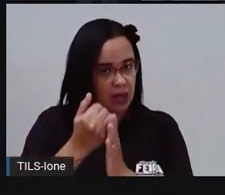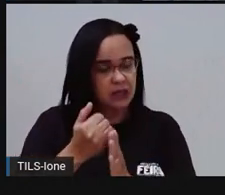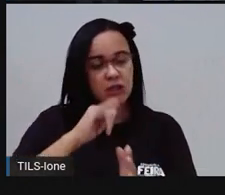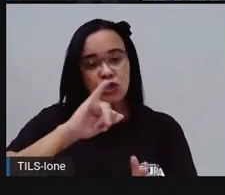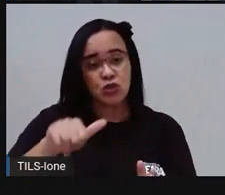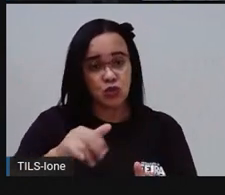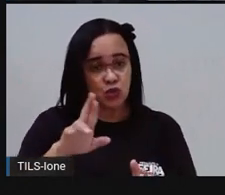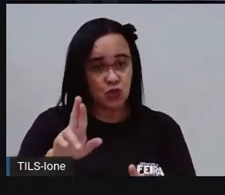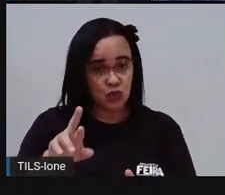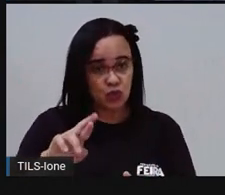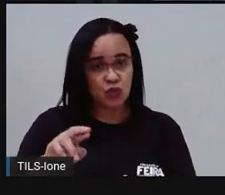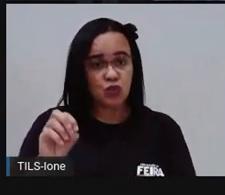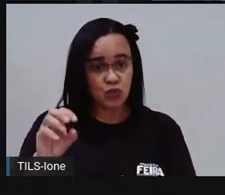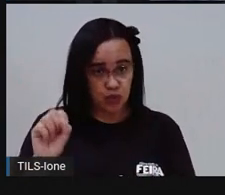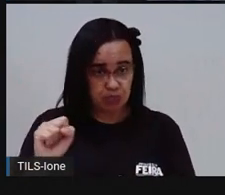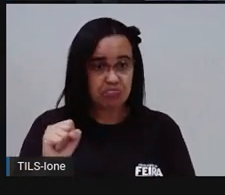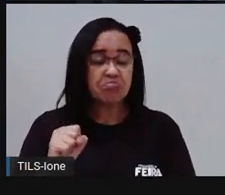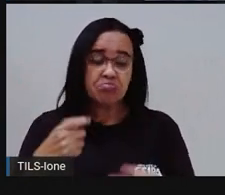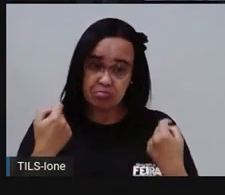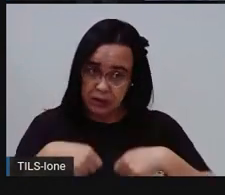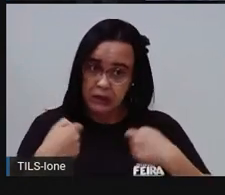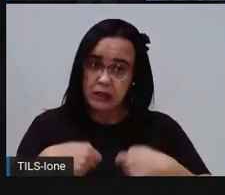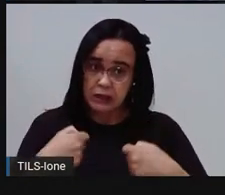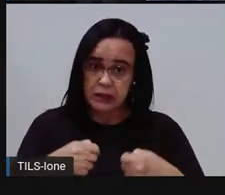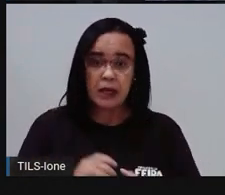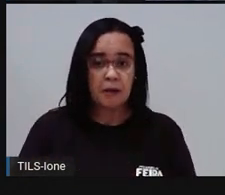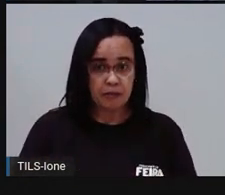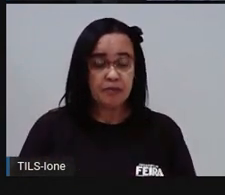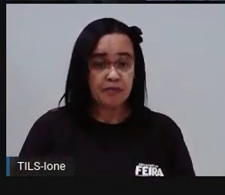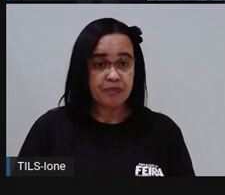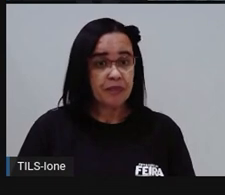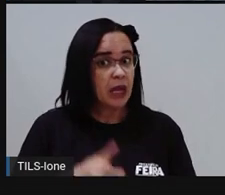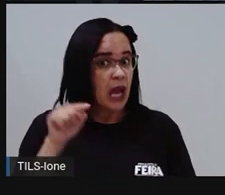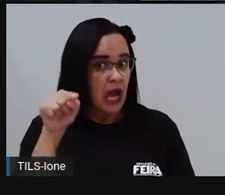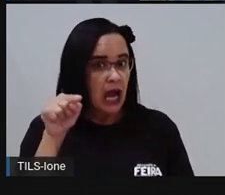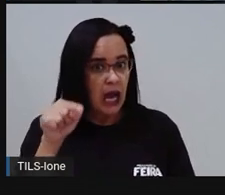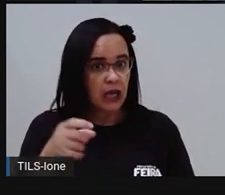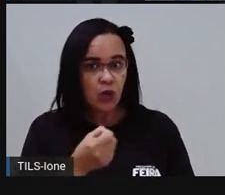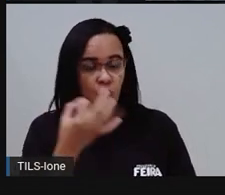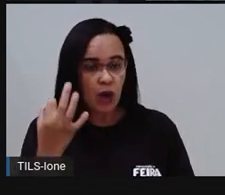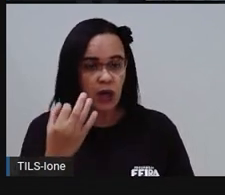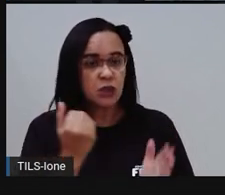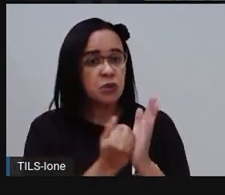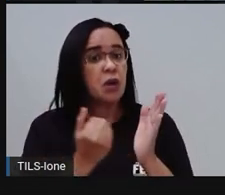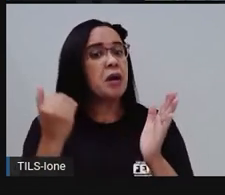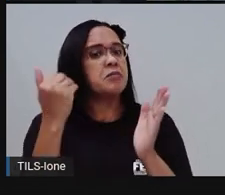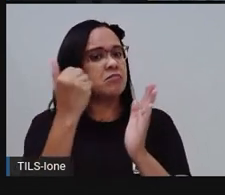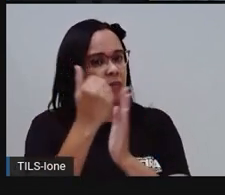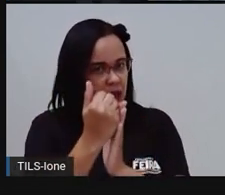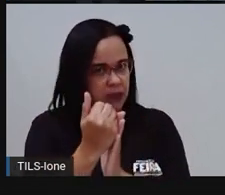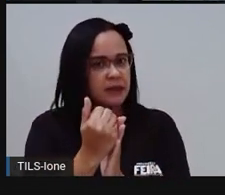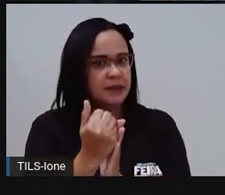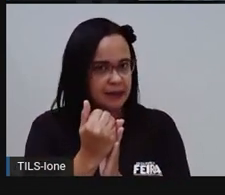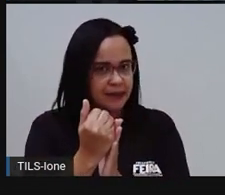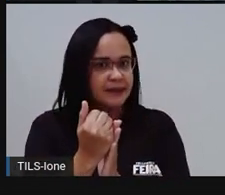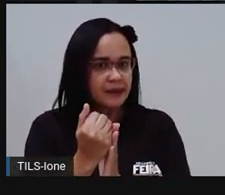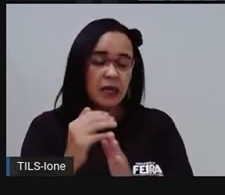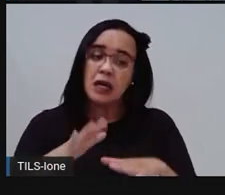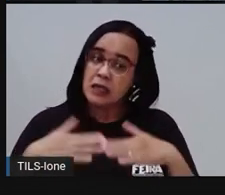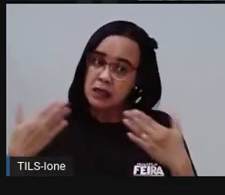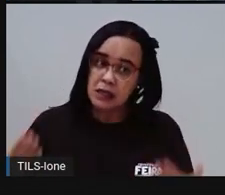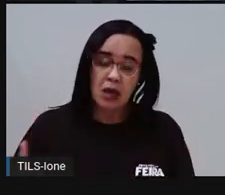e também paga os juros, né? E aí esse valor aqui, ó, aumenta. Então por isso que o ideal é que tente pagar,